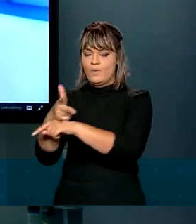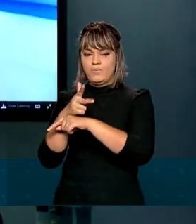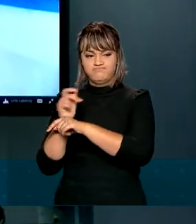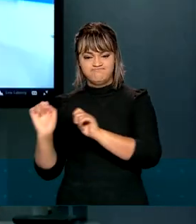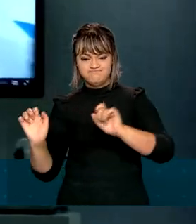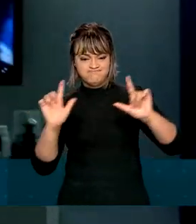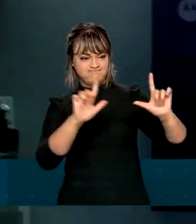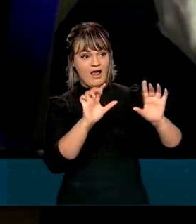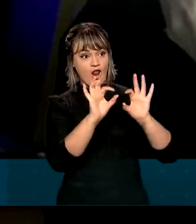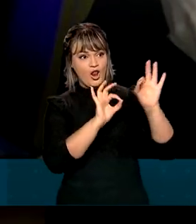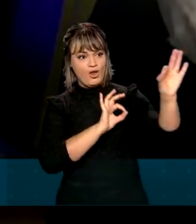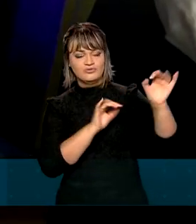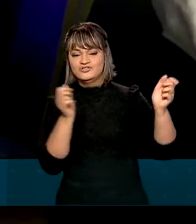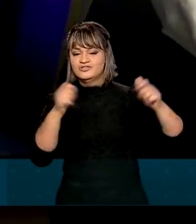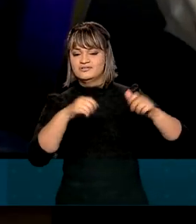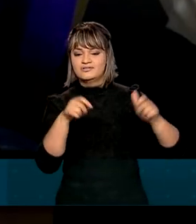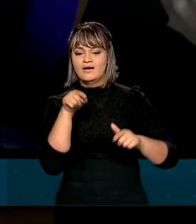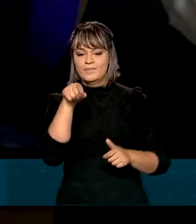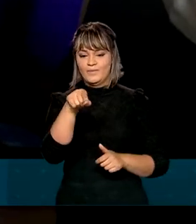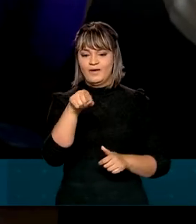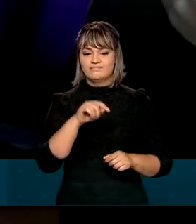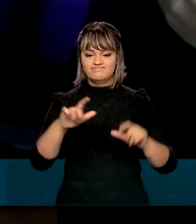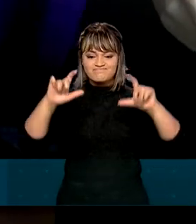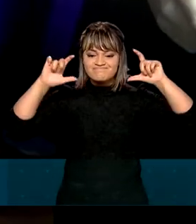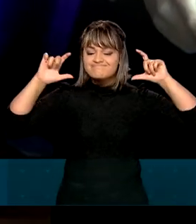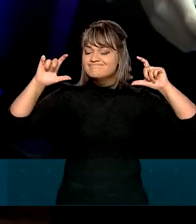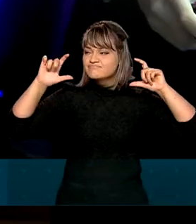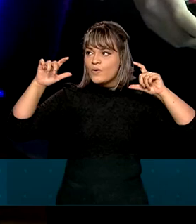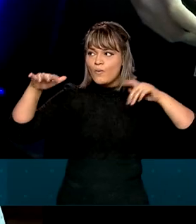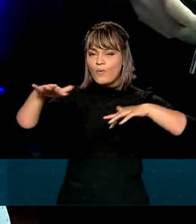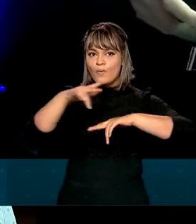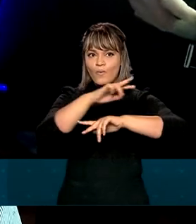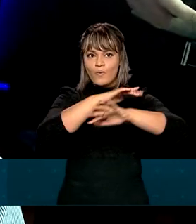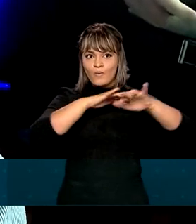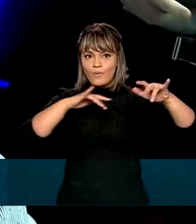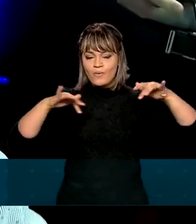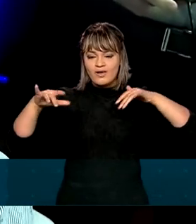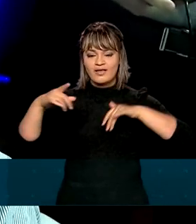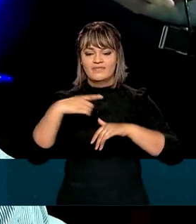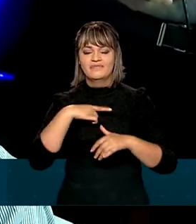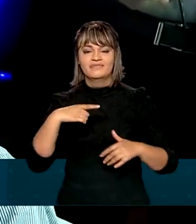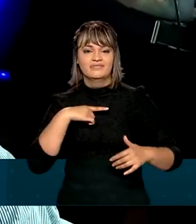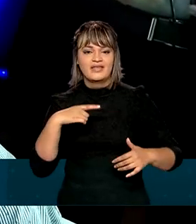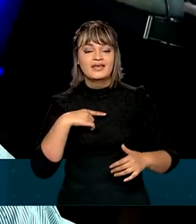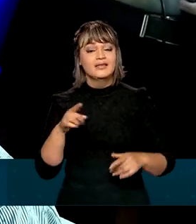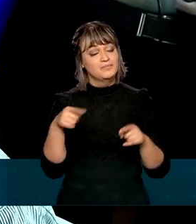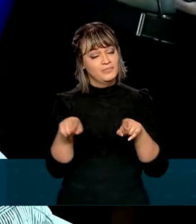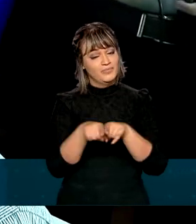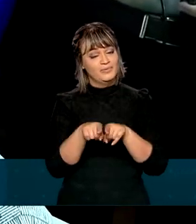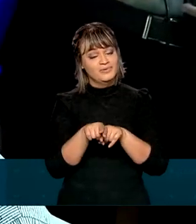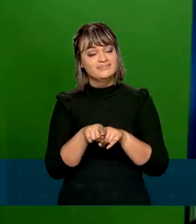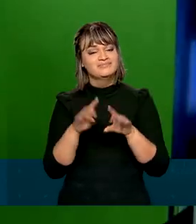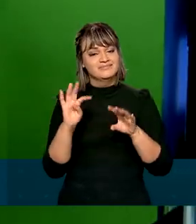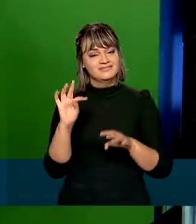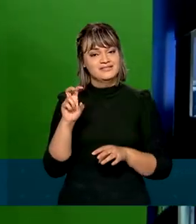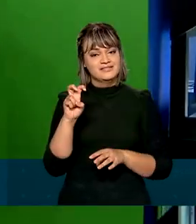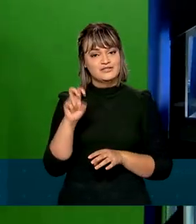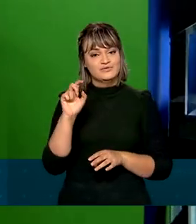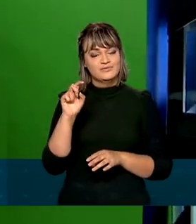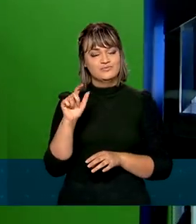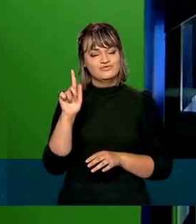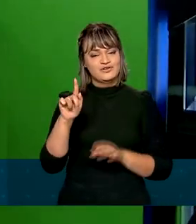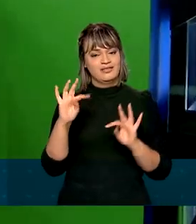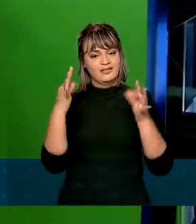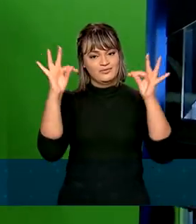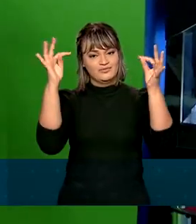vistas à distância com imersão total, por meio destes óculos e graças à tecnologia 5G. A